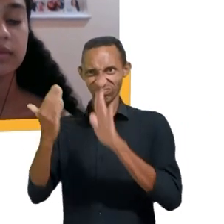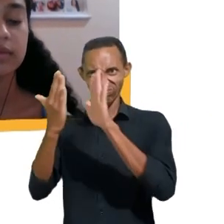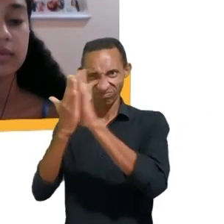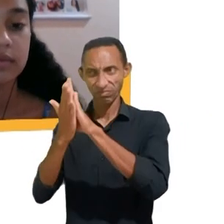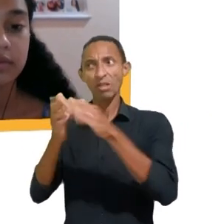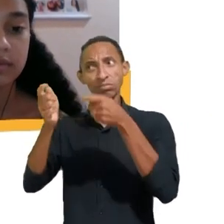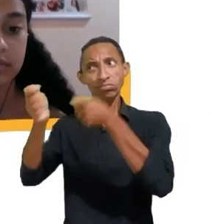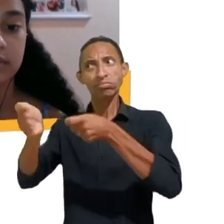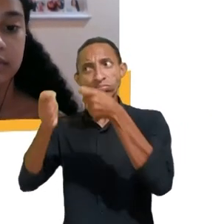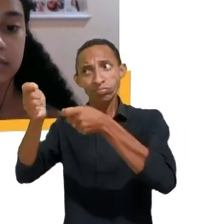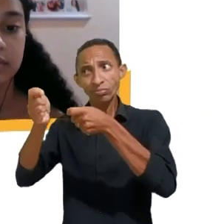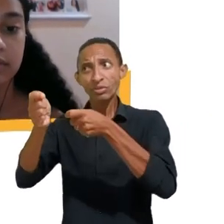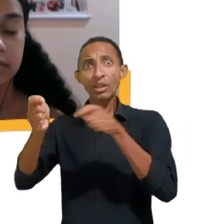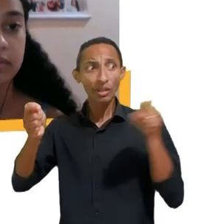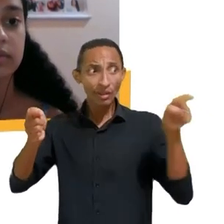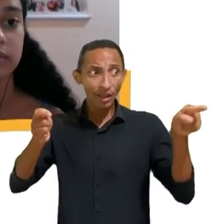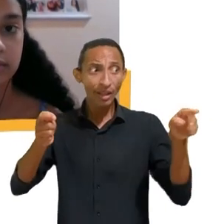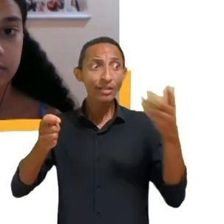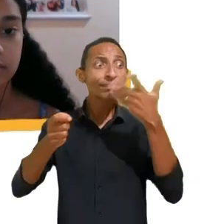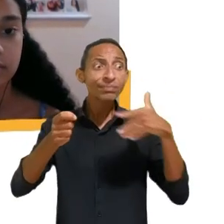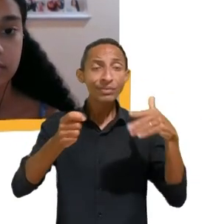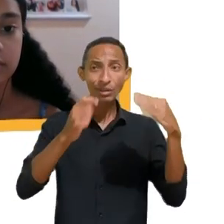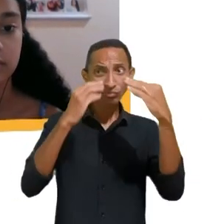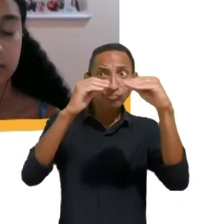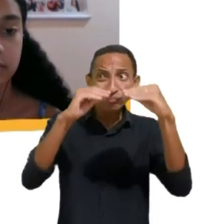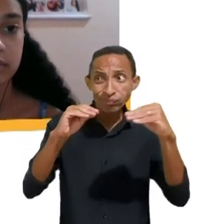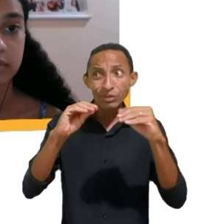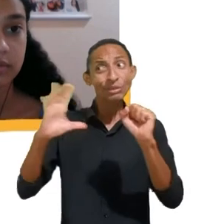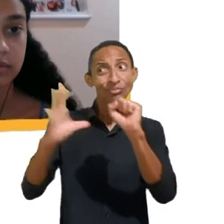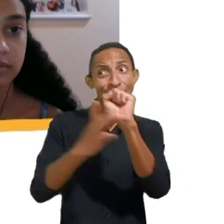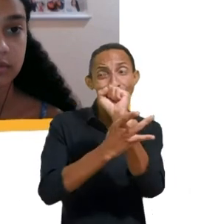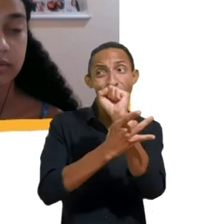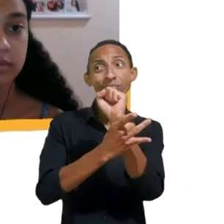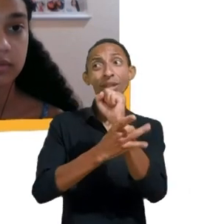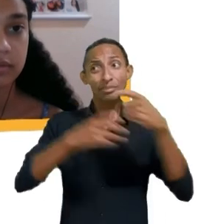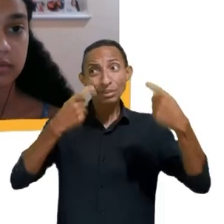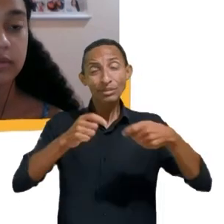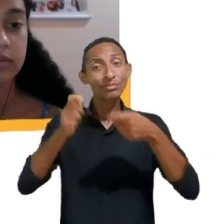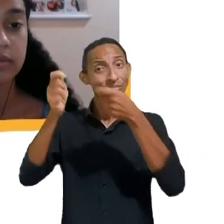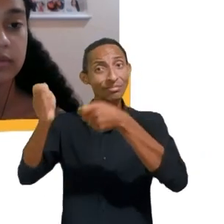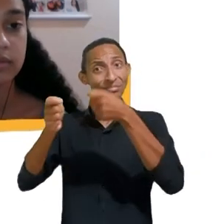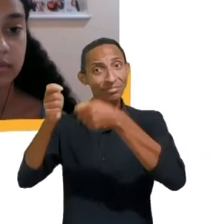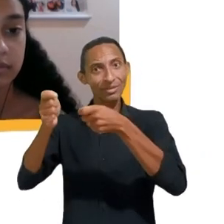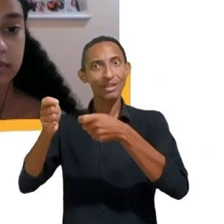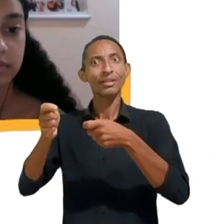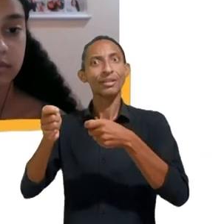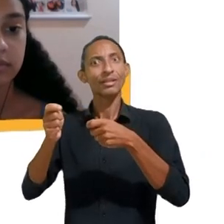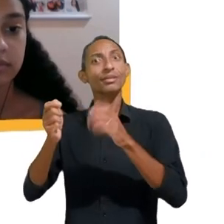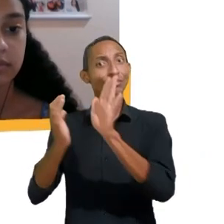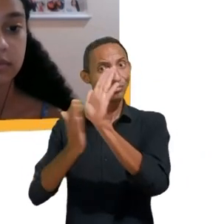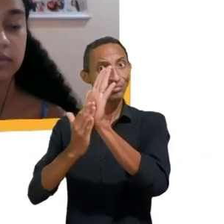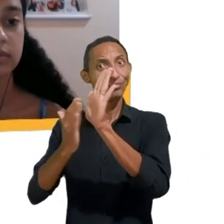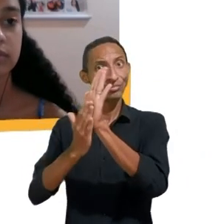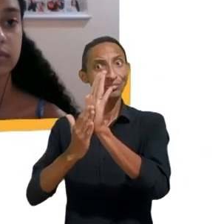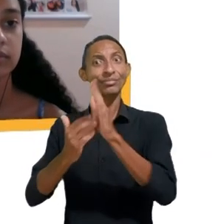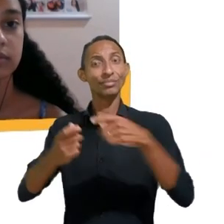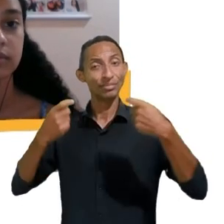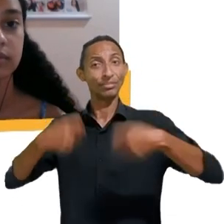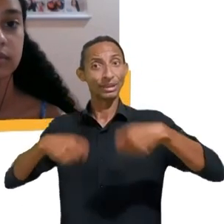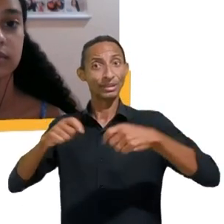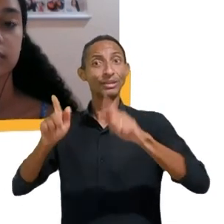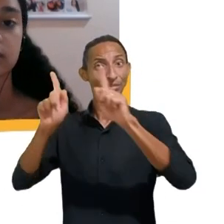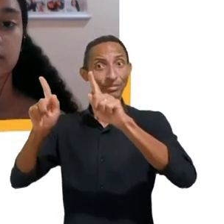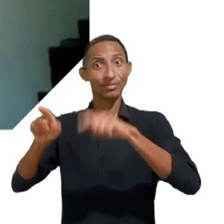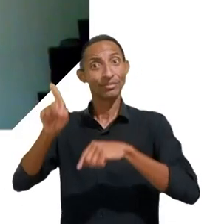gente foi uma luta enorme conseguir instituir uma Autoridade Nacional de Proteção de Dados no país e agora cabe a